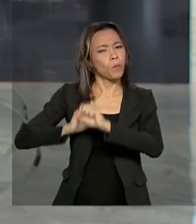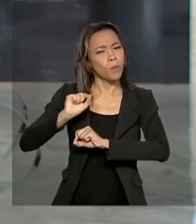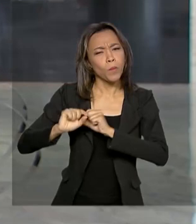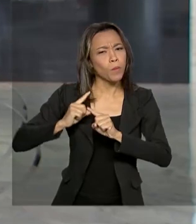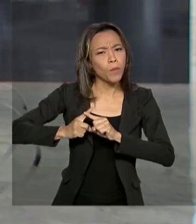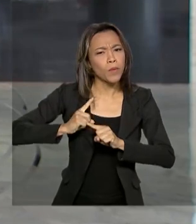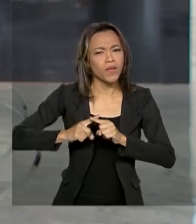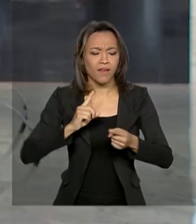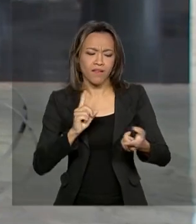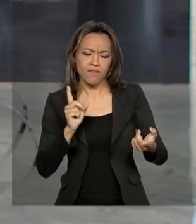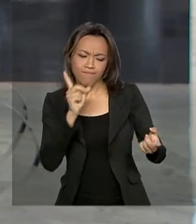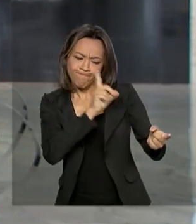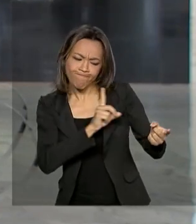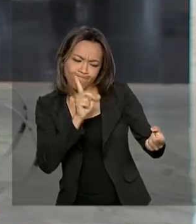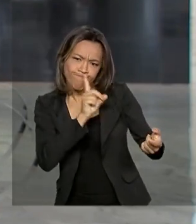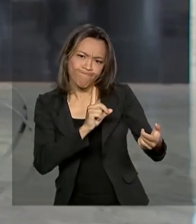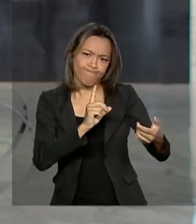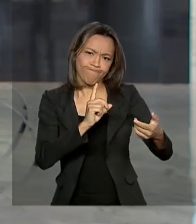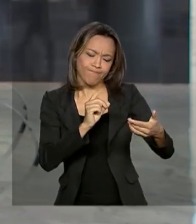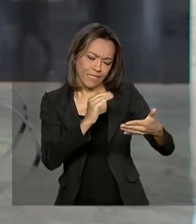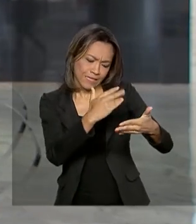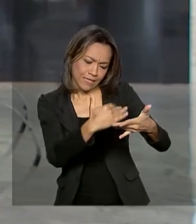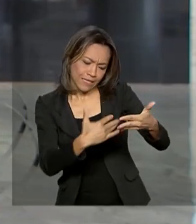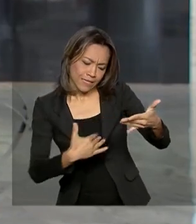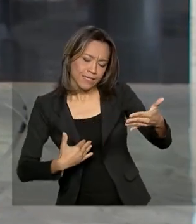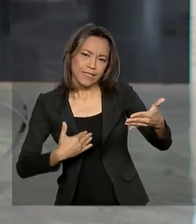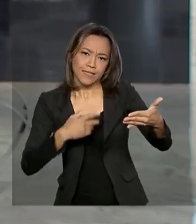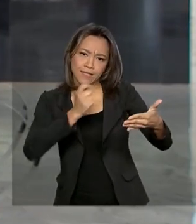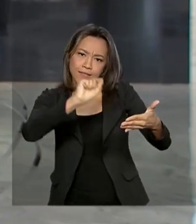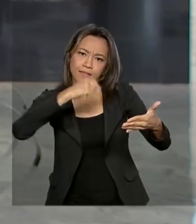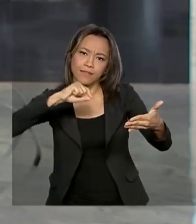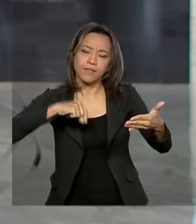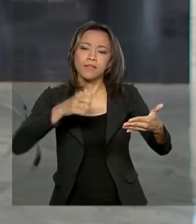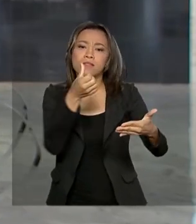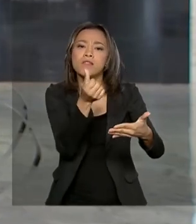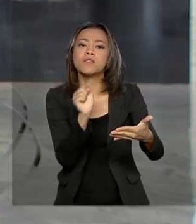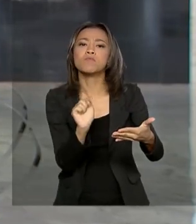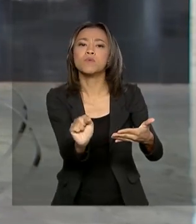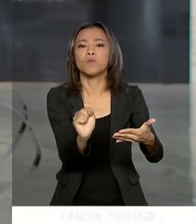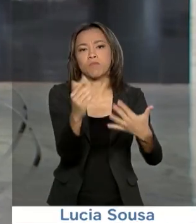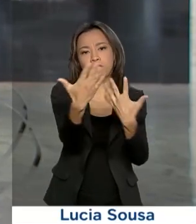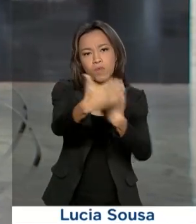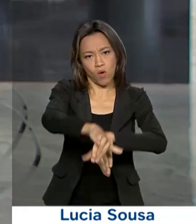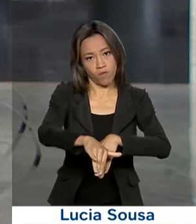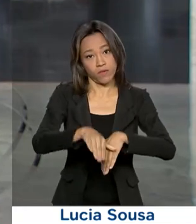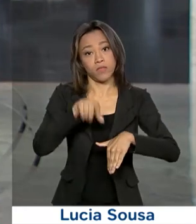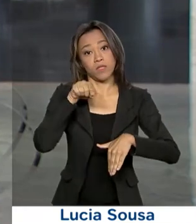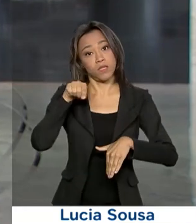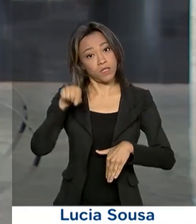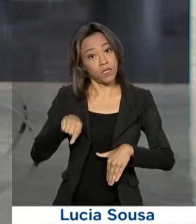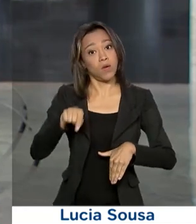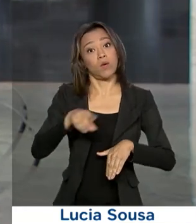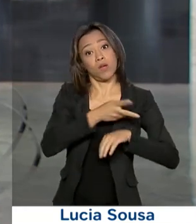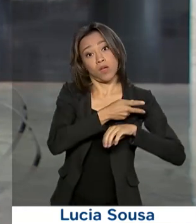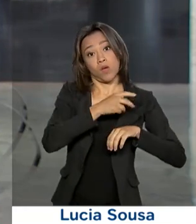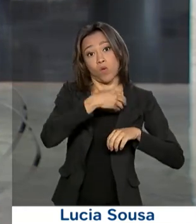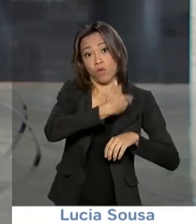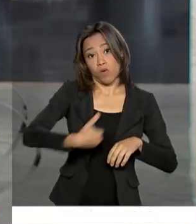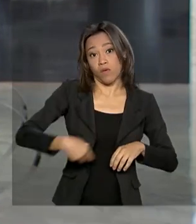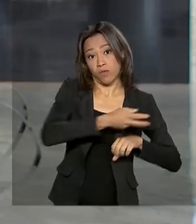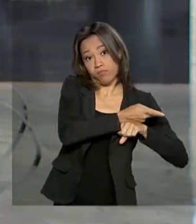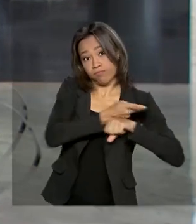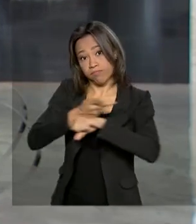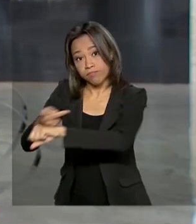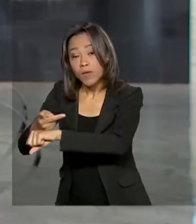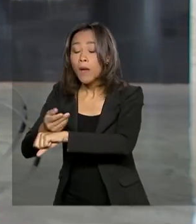correção de cerca de 6 mil provas. O governo recorreu ao Superior Tribunal de Justiça, que liberou a divulgação do Sisu.